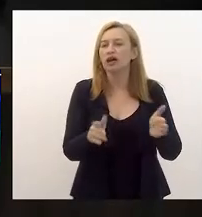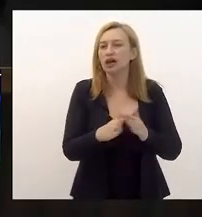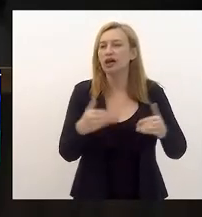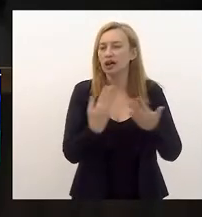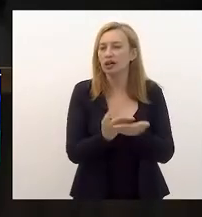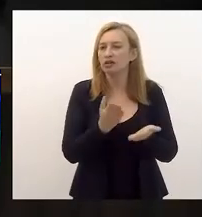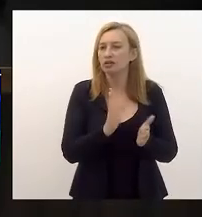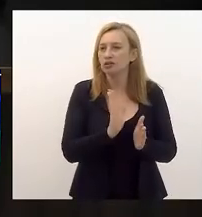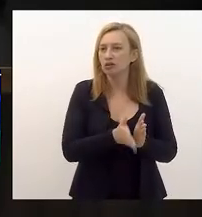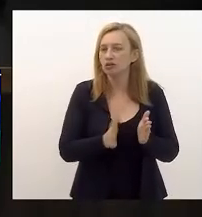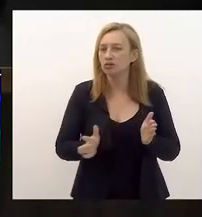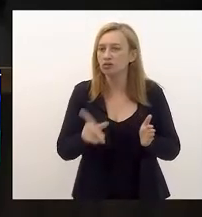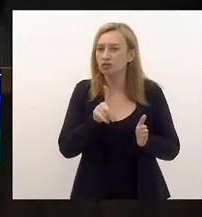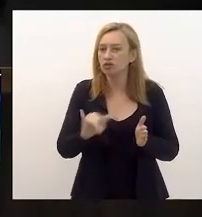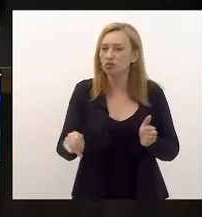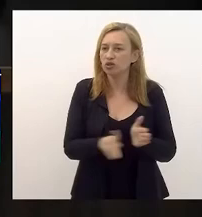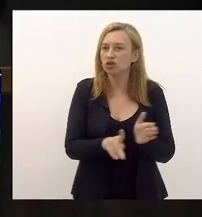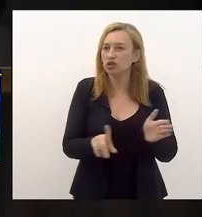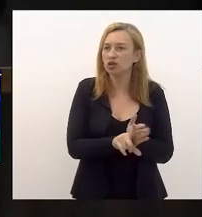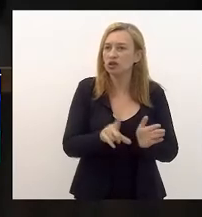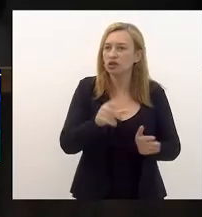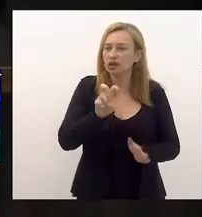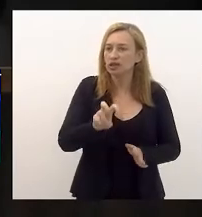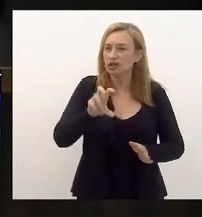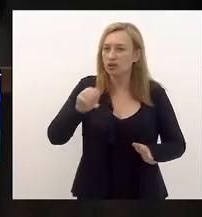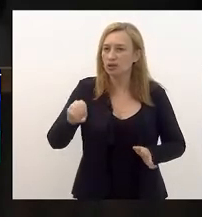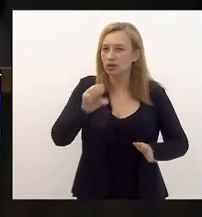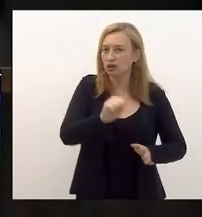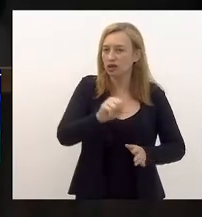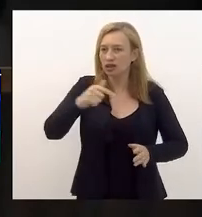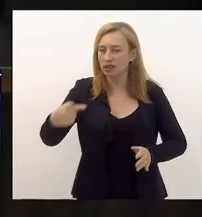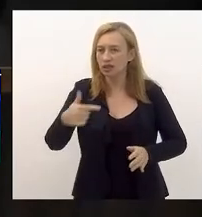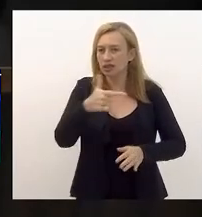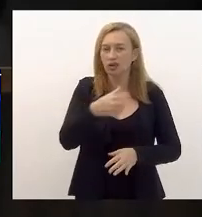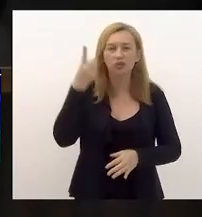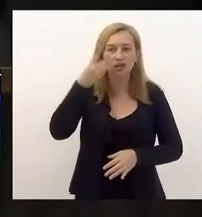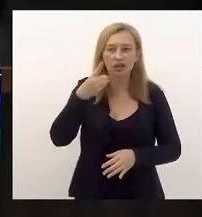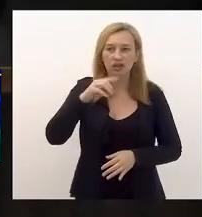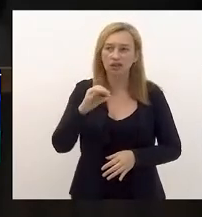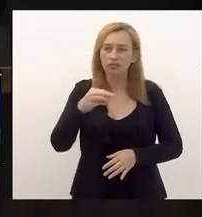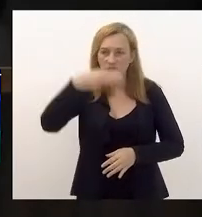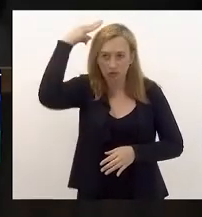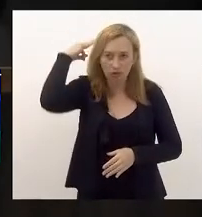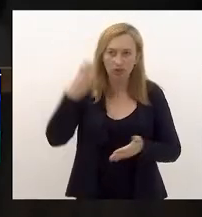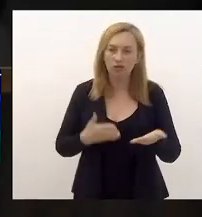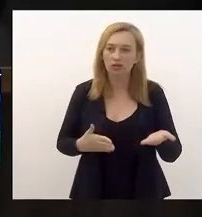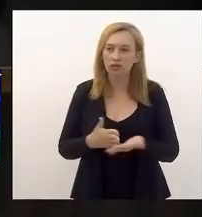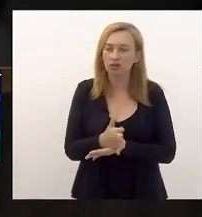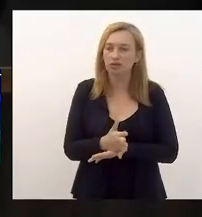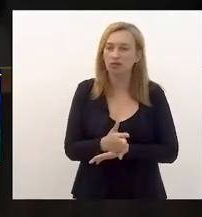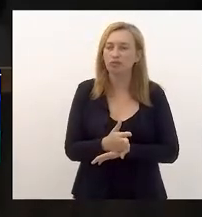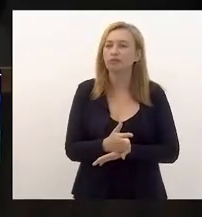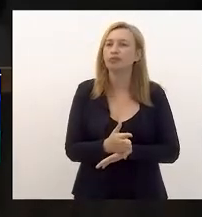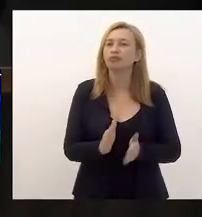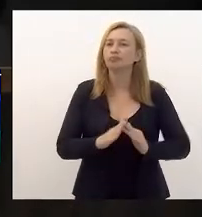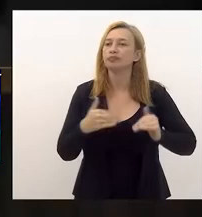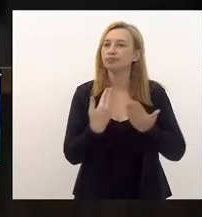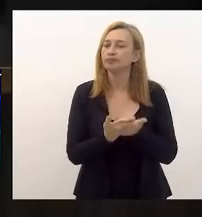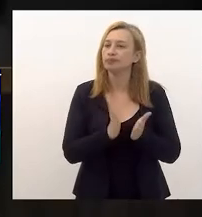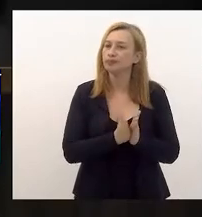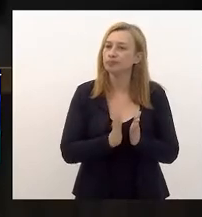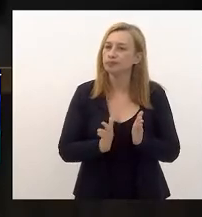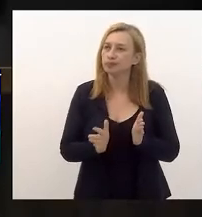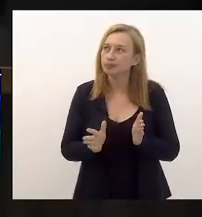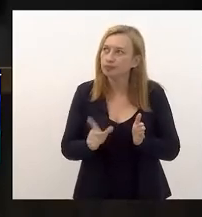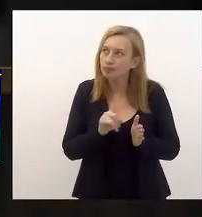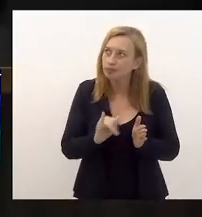Requer a inclusão na ordem do dia do projeto de lei número 5087, deputado Márcio Pacheco. Os senhores que aprovam, permaneçam, como estão, aprovado. Requer